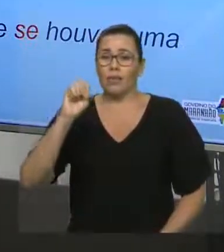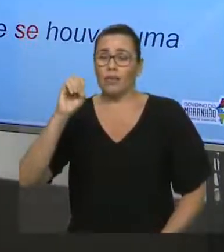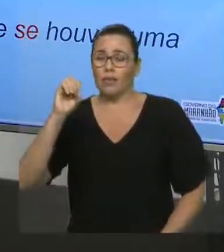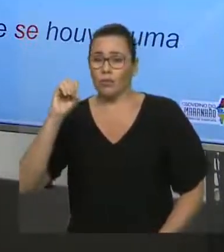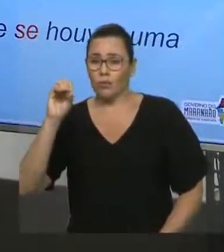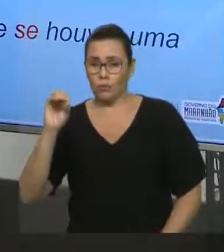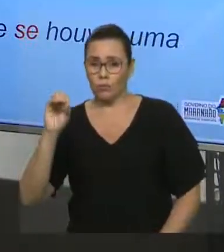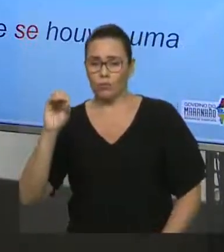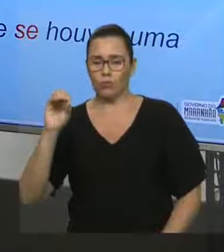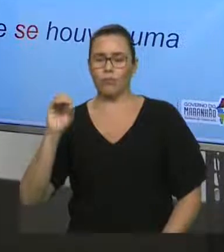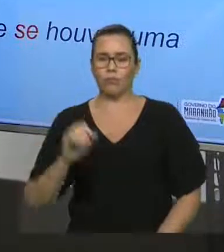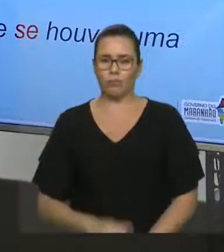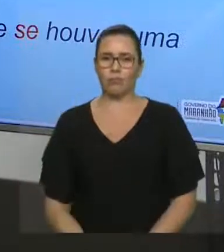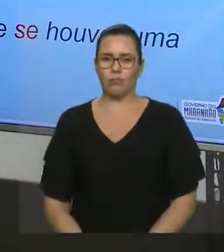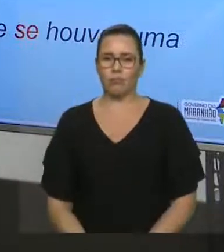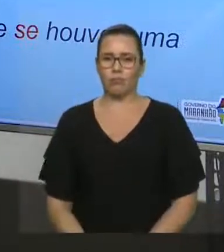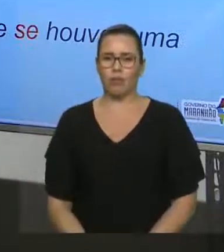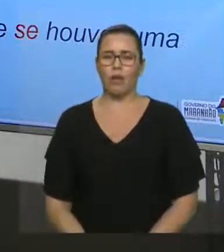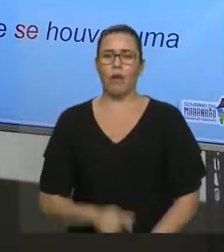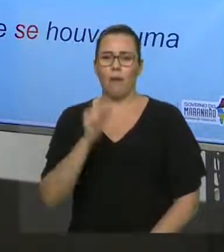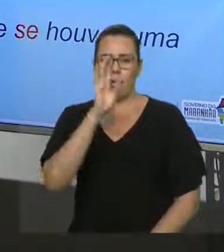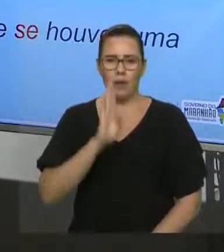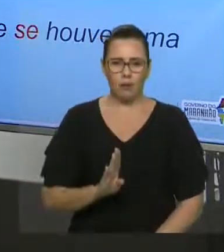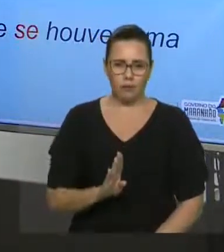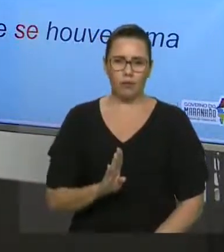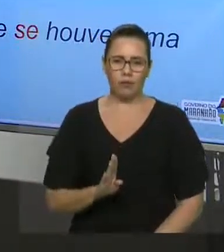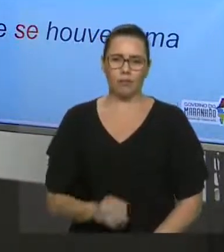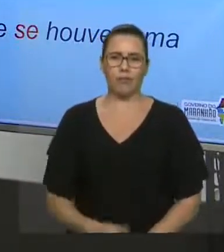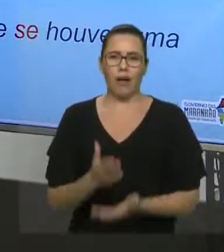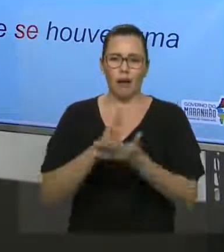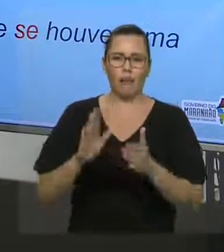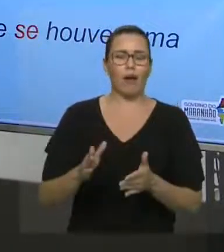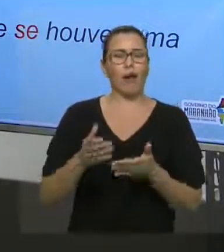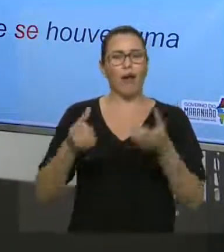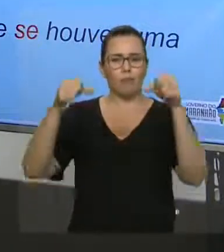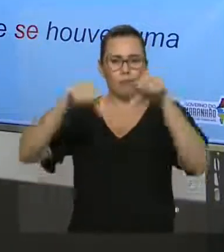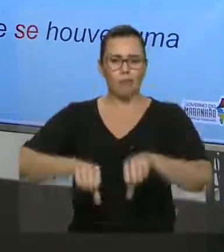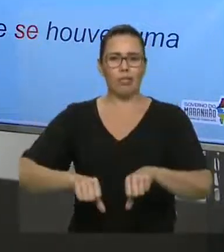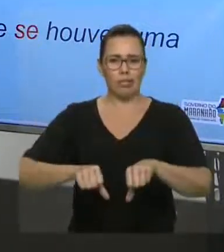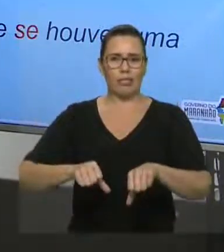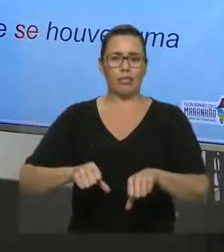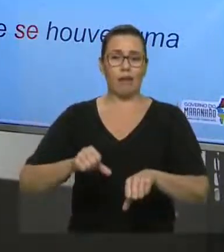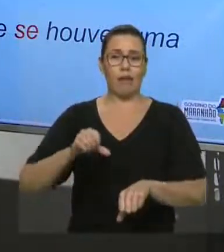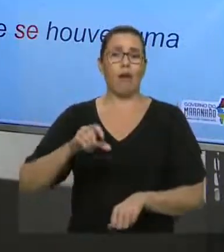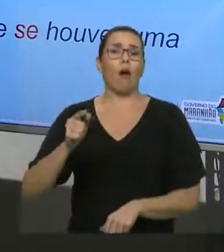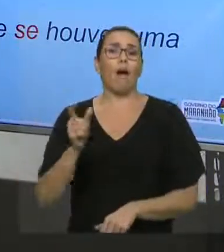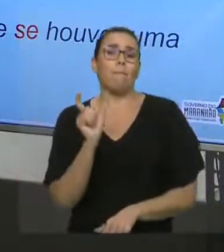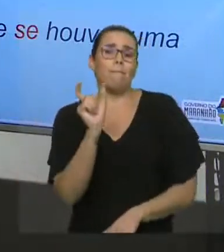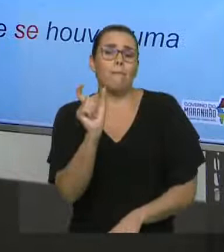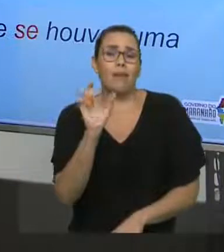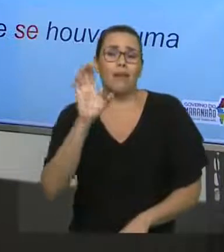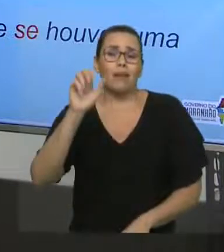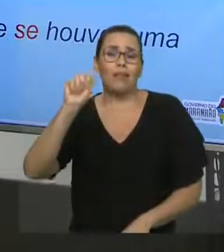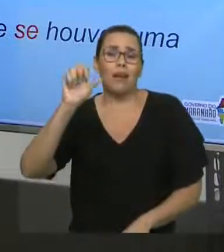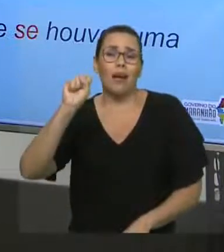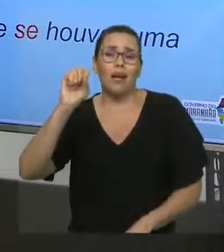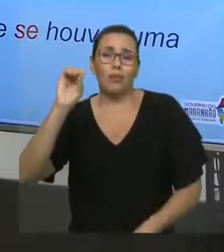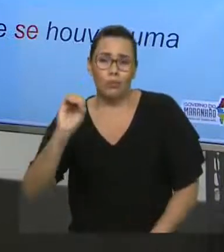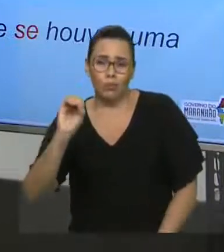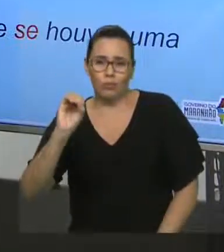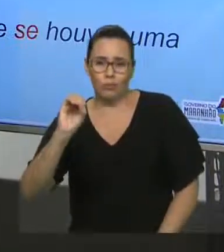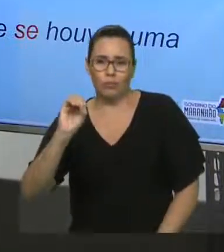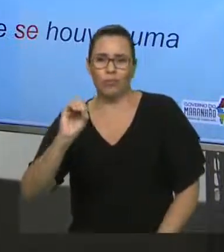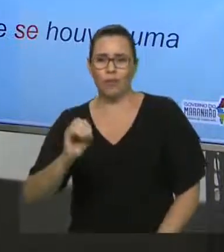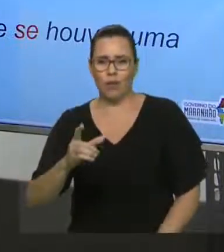cooperação nacional. Tudo bem? Então, lá. Há uma condição para o Brasil sair da crise. Qual é a condição,